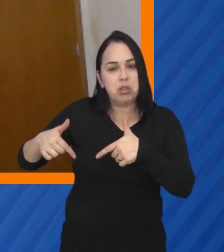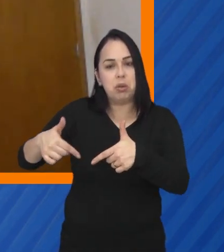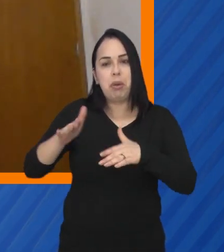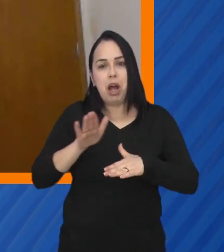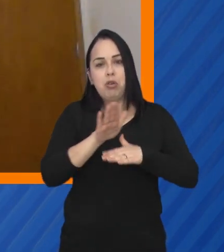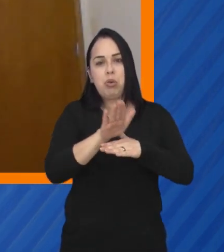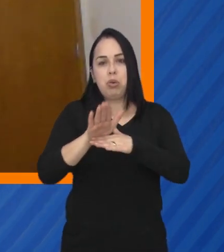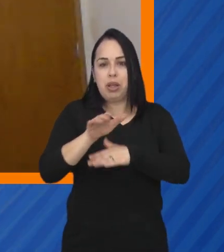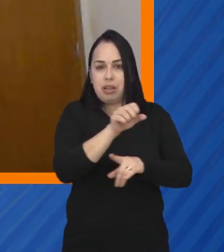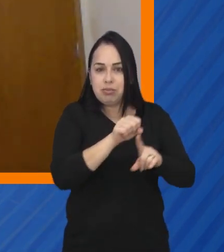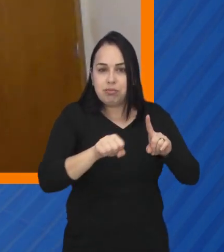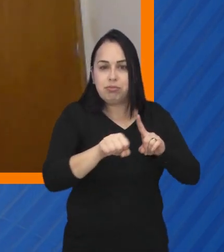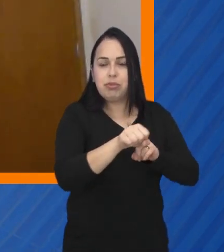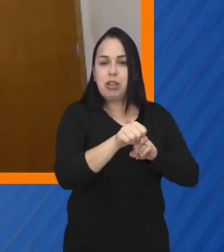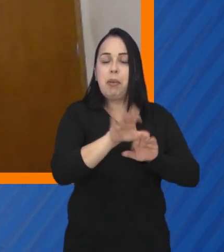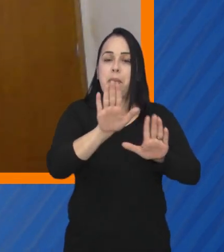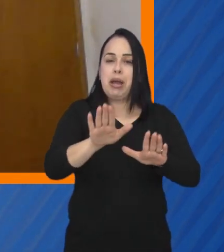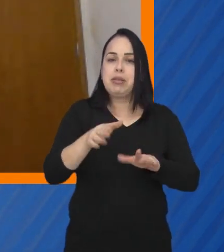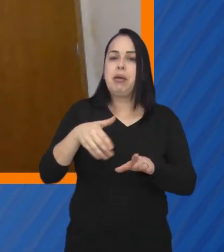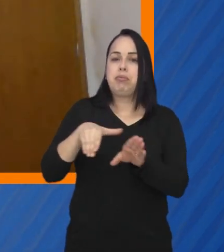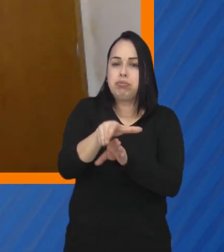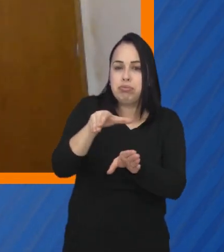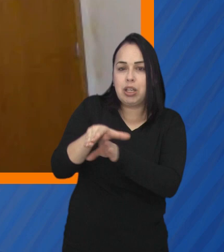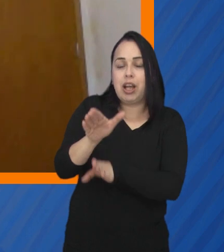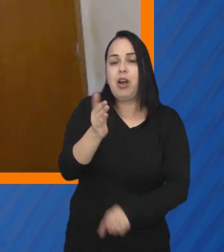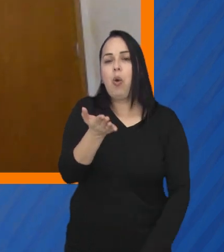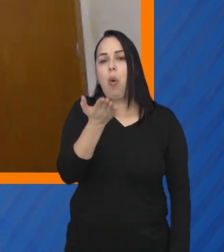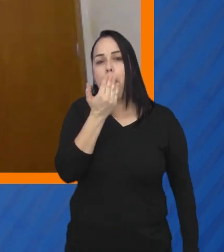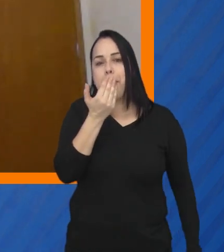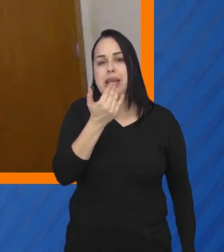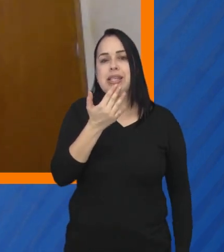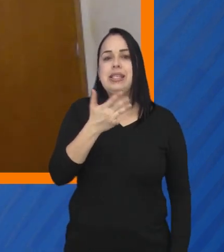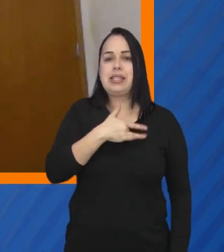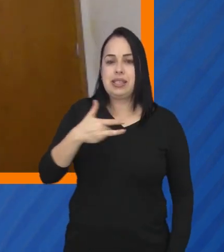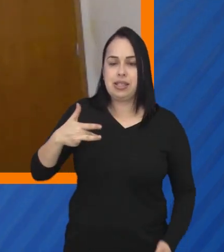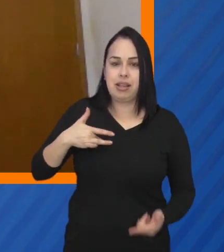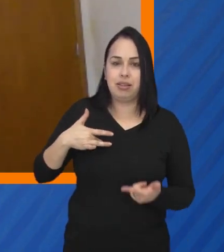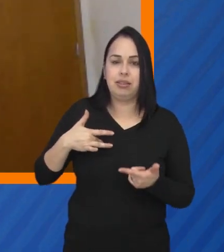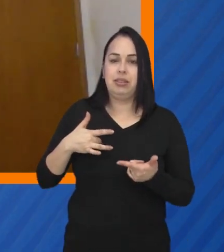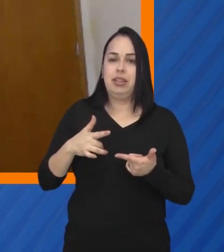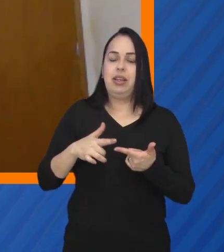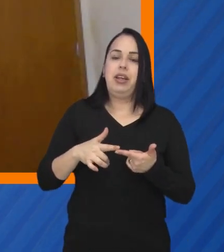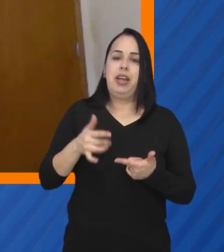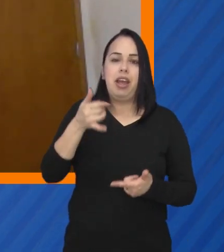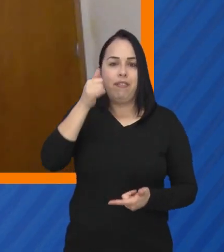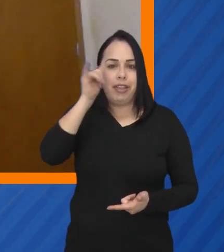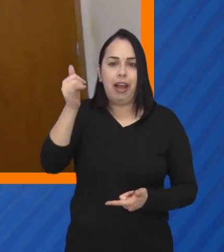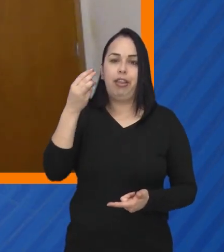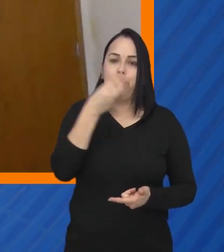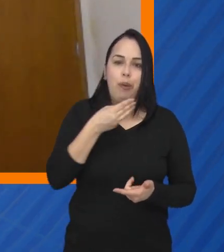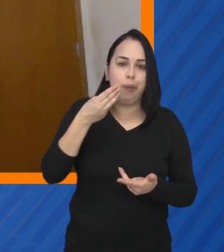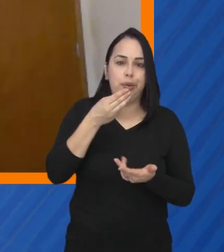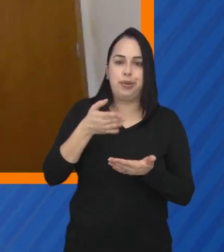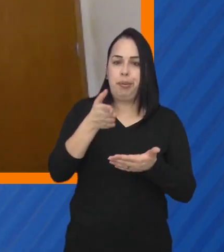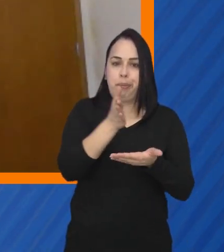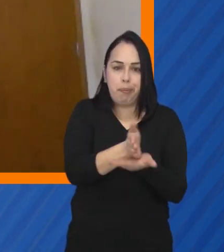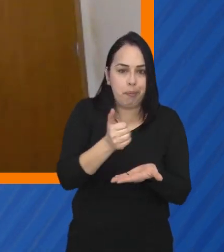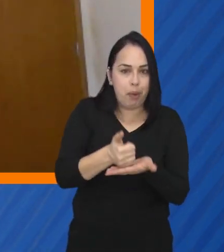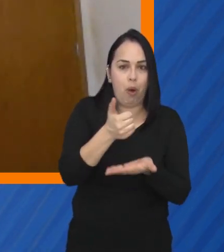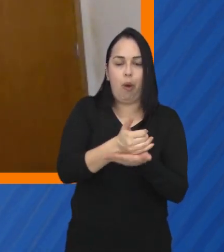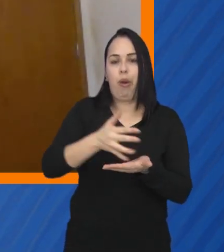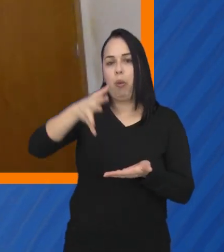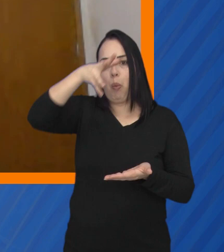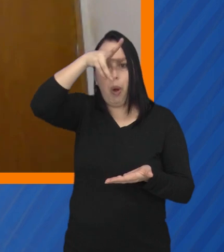a importância de nós termos uma alimentação saudável, por exemplo, reduzir o consumo de alimentos calóricos, açúcar, doce, bolo,